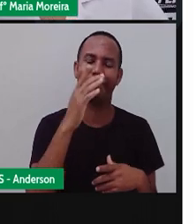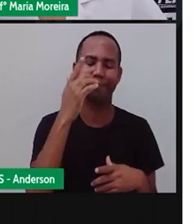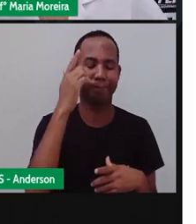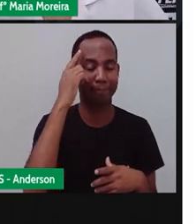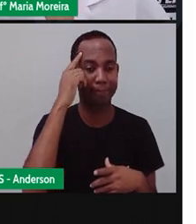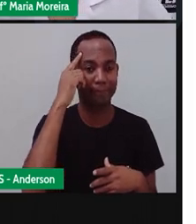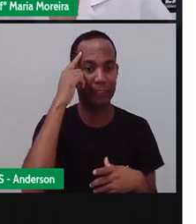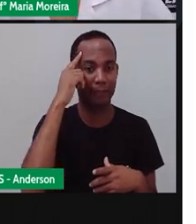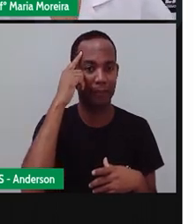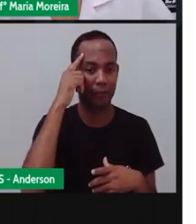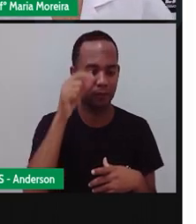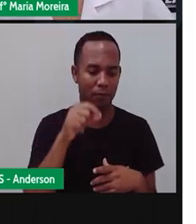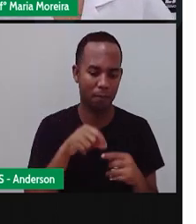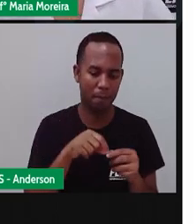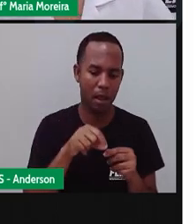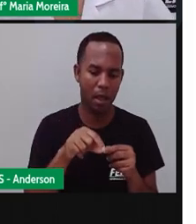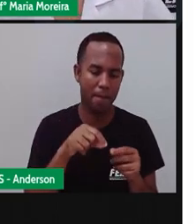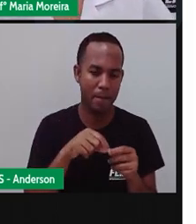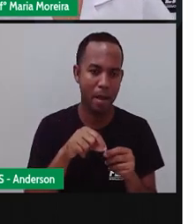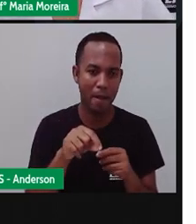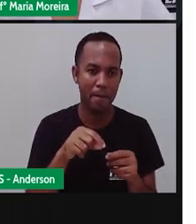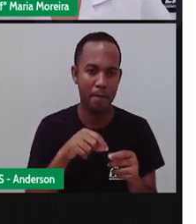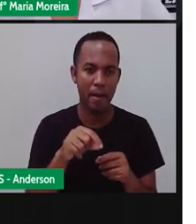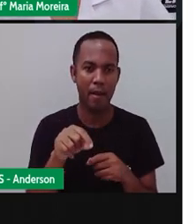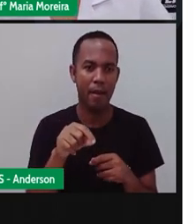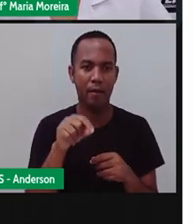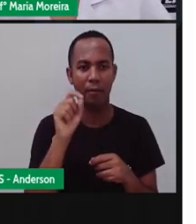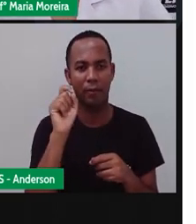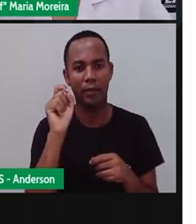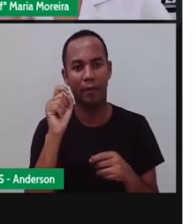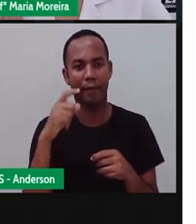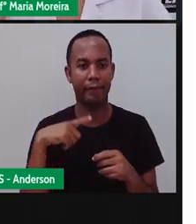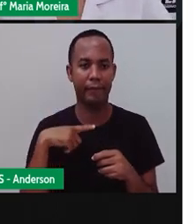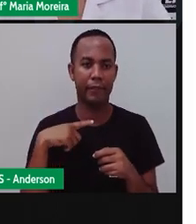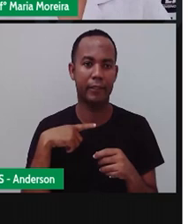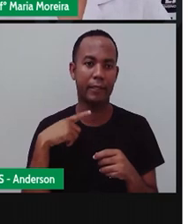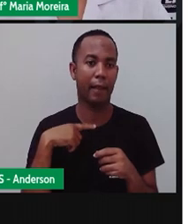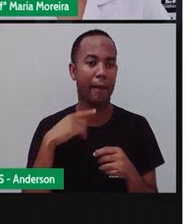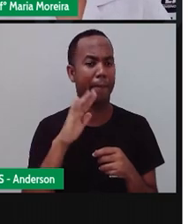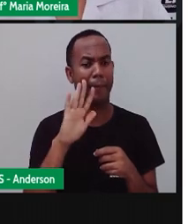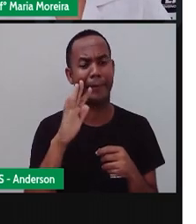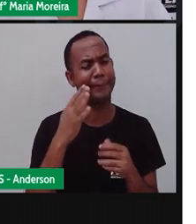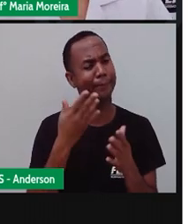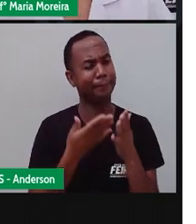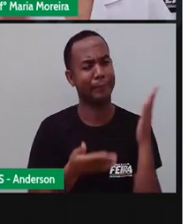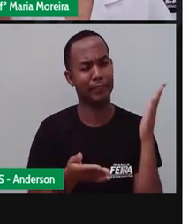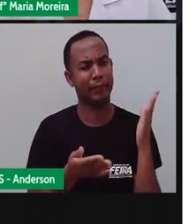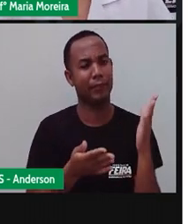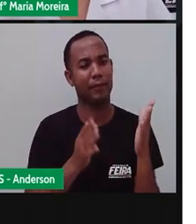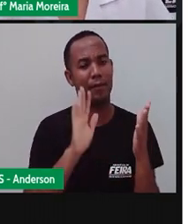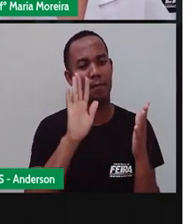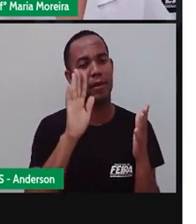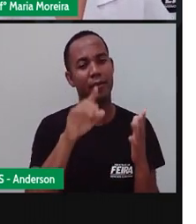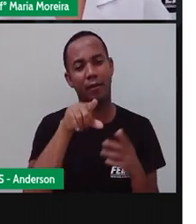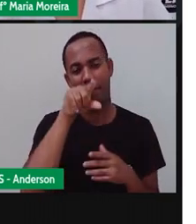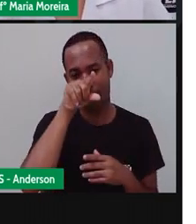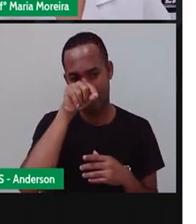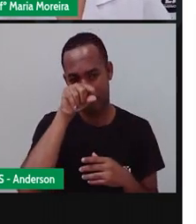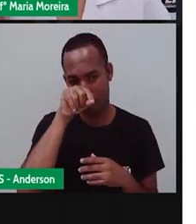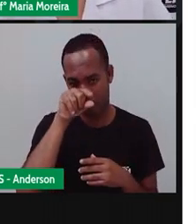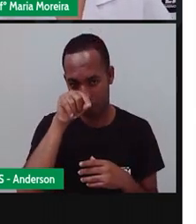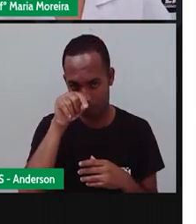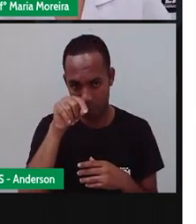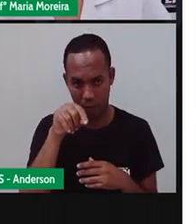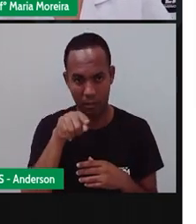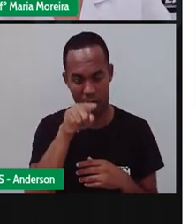marcou com migalhas de pão, que era o que ele tinha. Mas, infelizmente, os passarinhos vieram comer e João